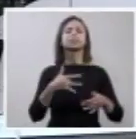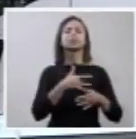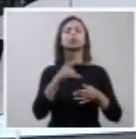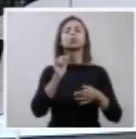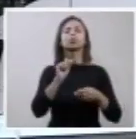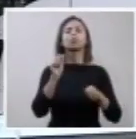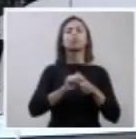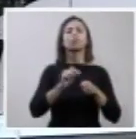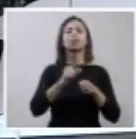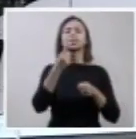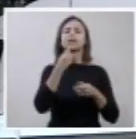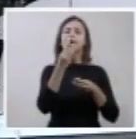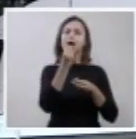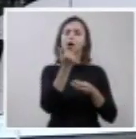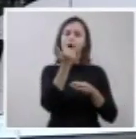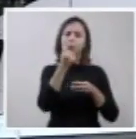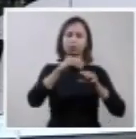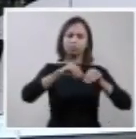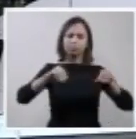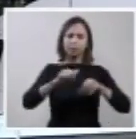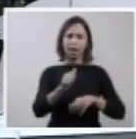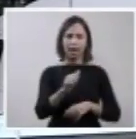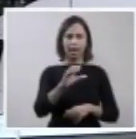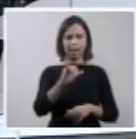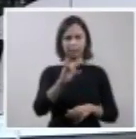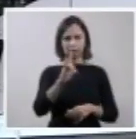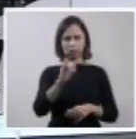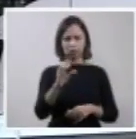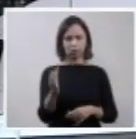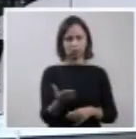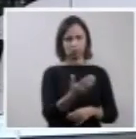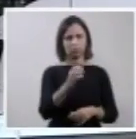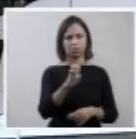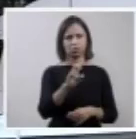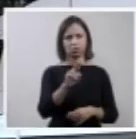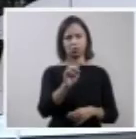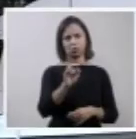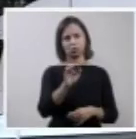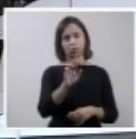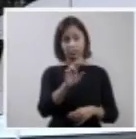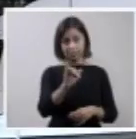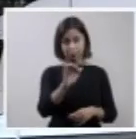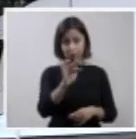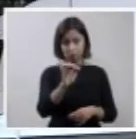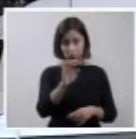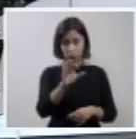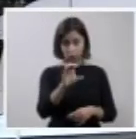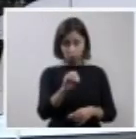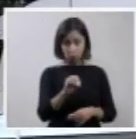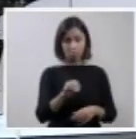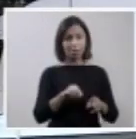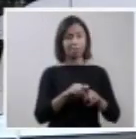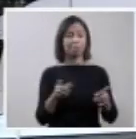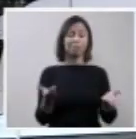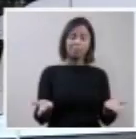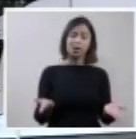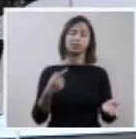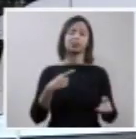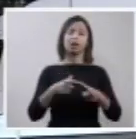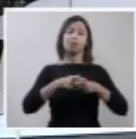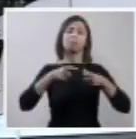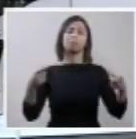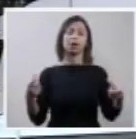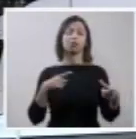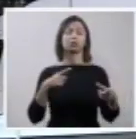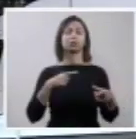como a adição de ácido fólico a alimentos da cesta básica. No entanto, mais da metade dos casos de anencefalia apresenta